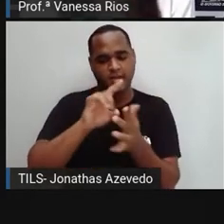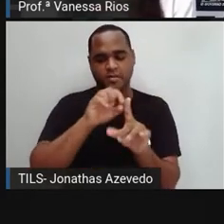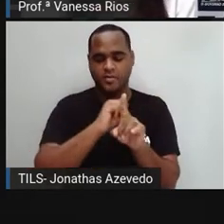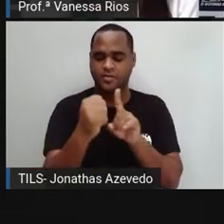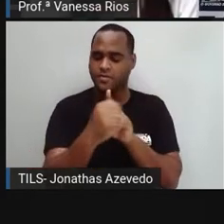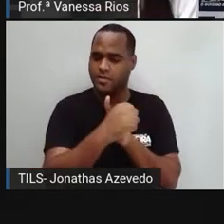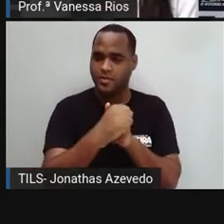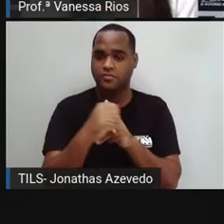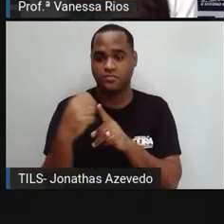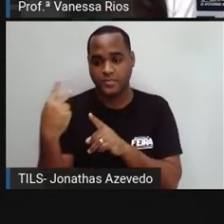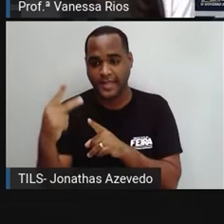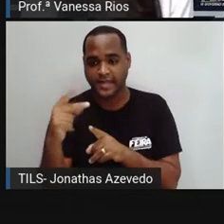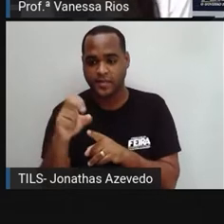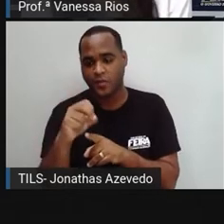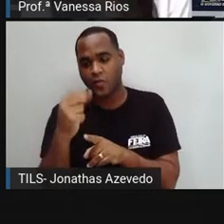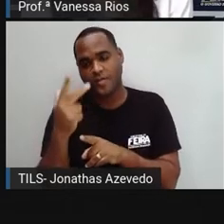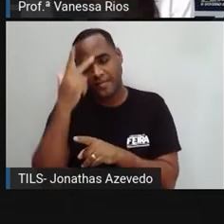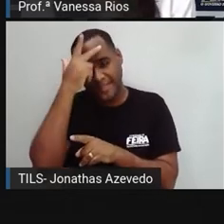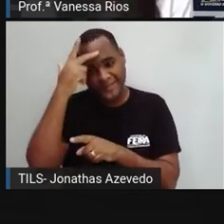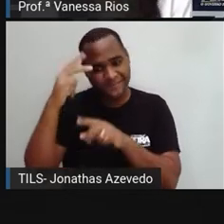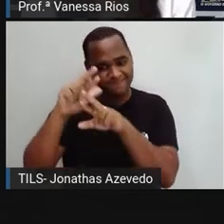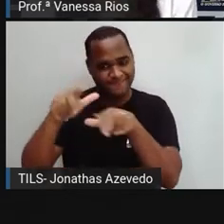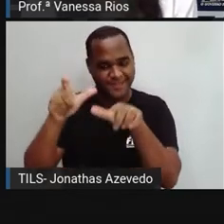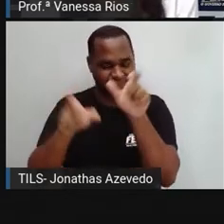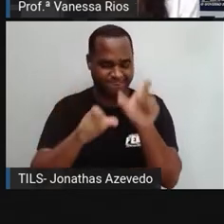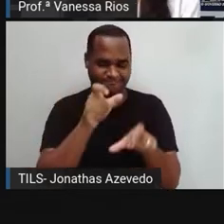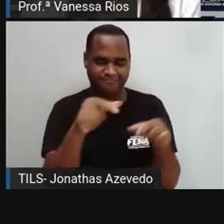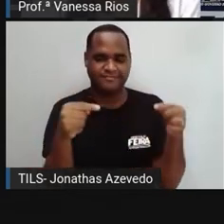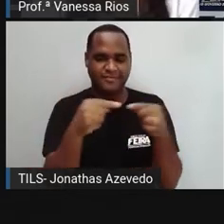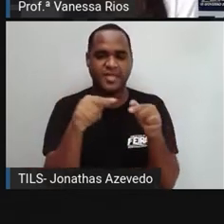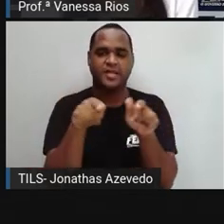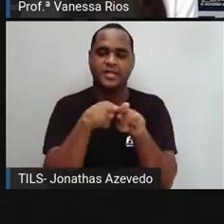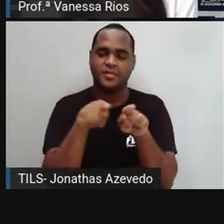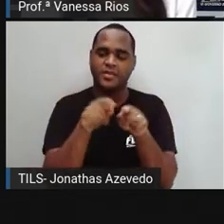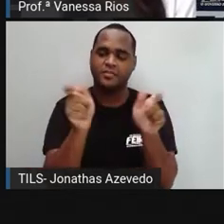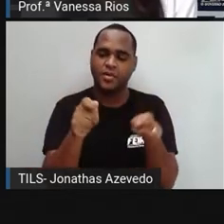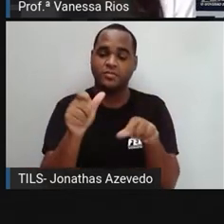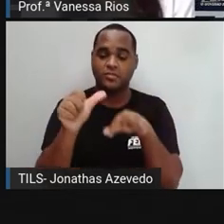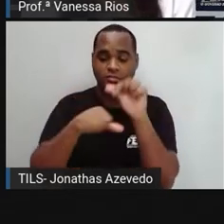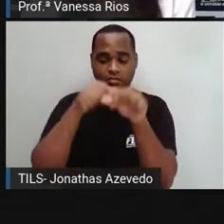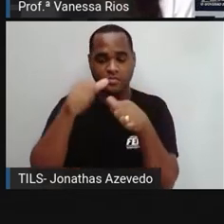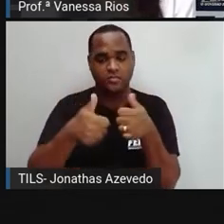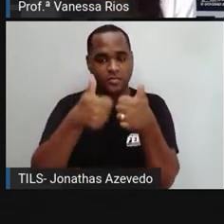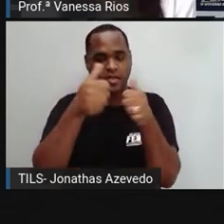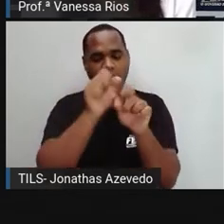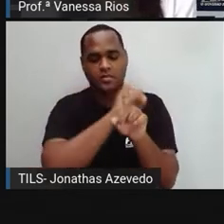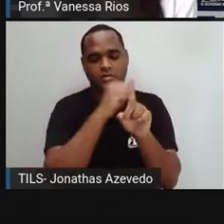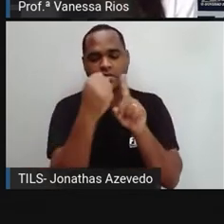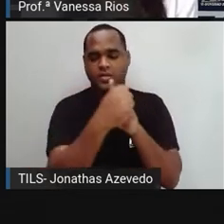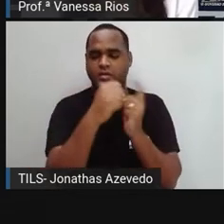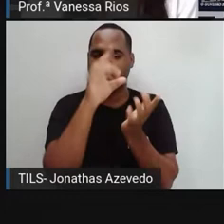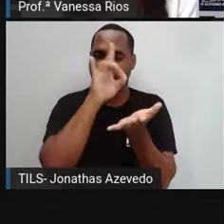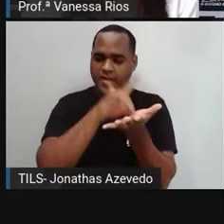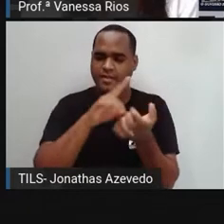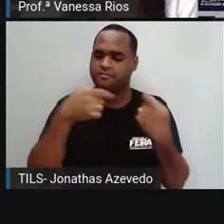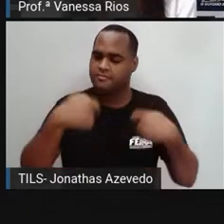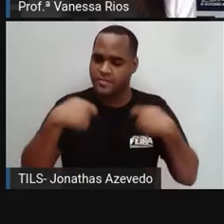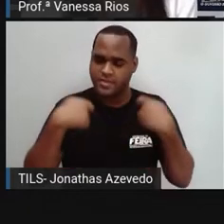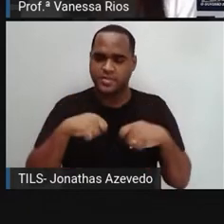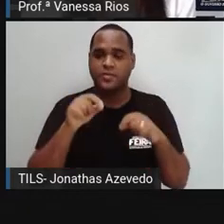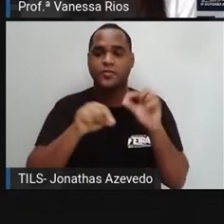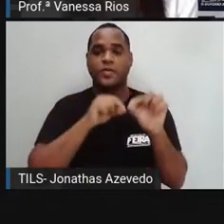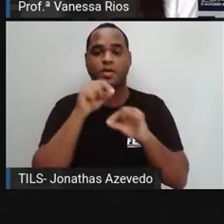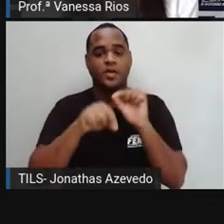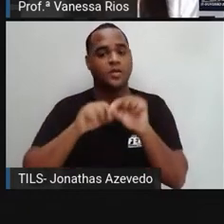sua e de outras pessoas também. Fazendo com que as transformações que a sociedade necessita, elas aconteçam,